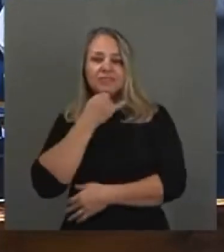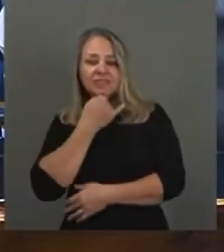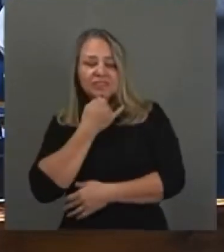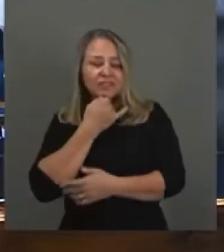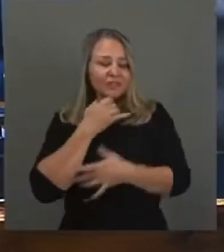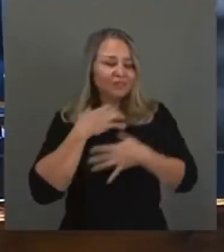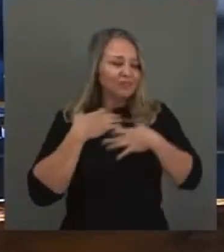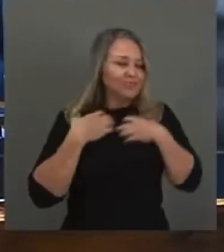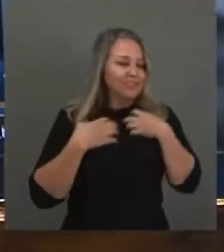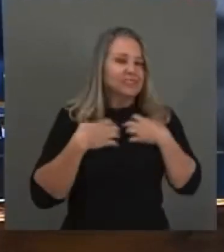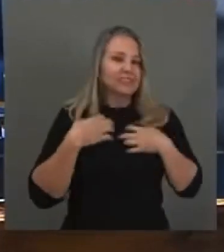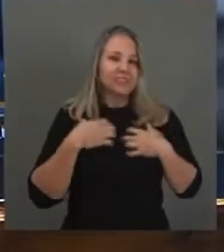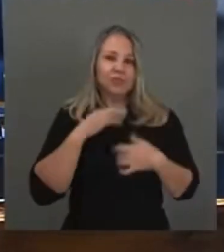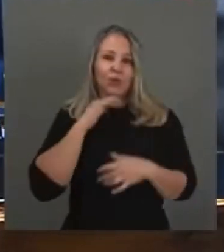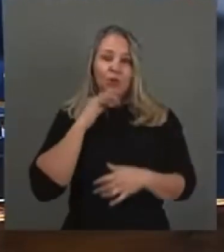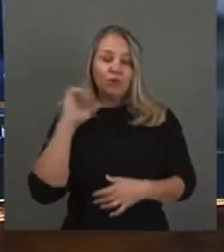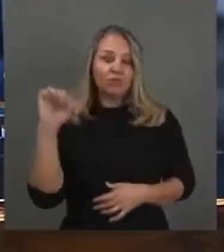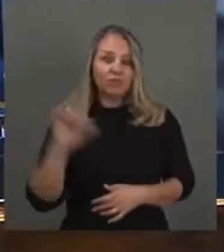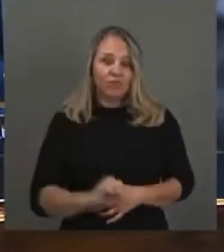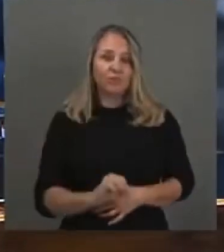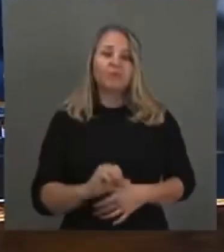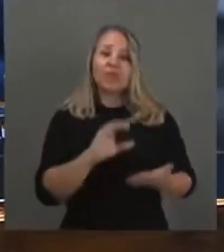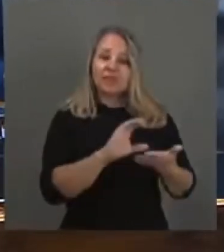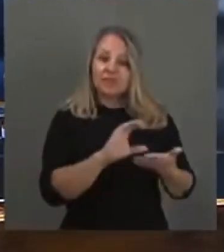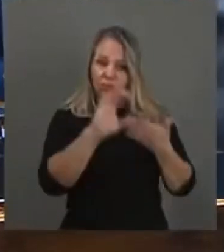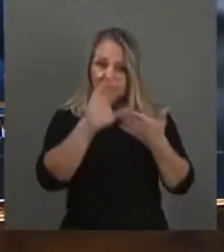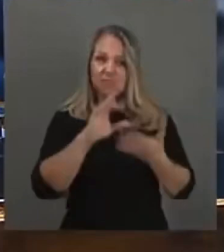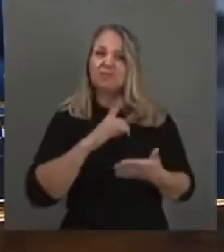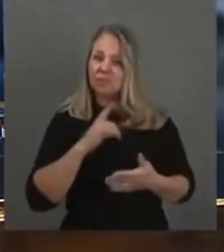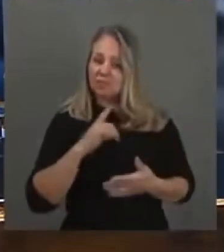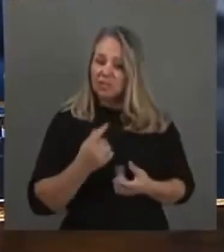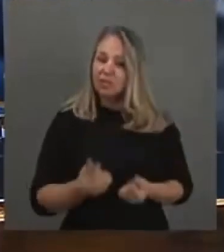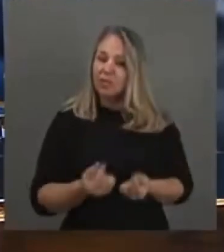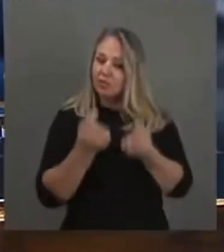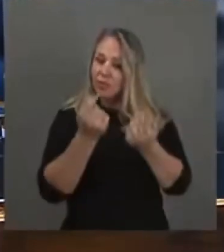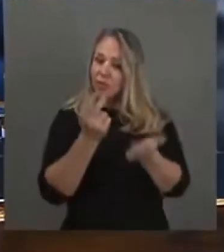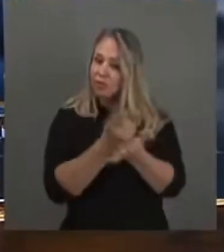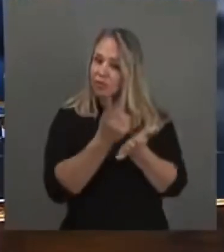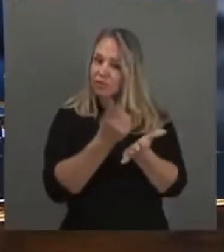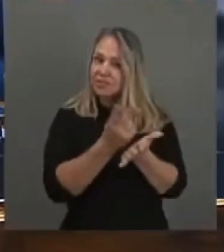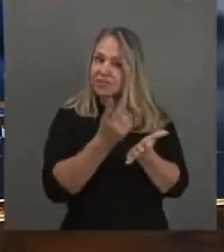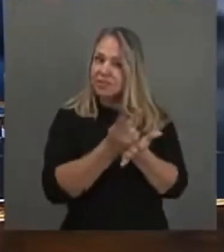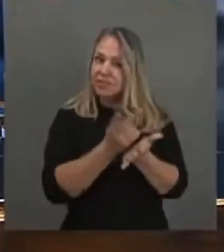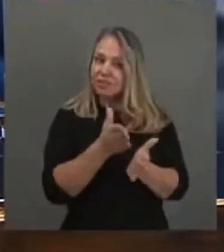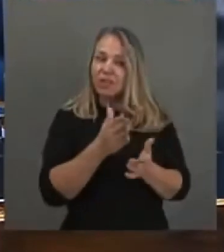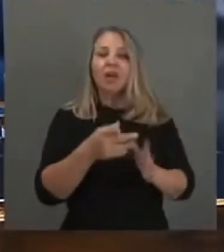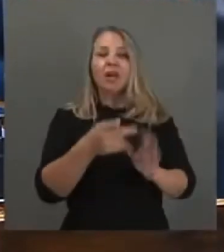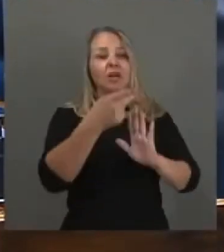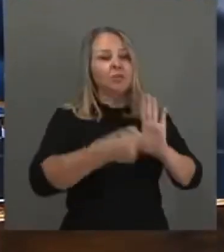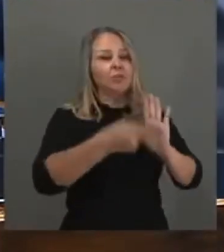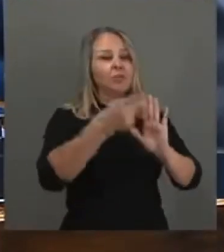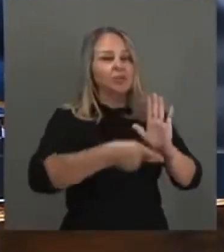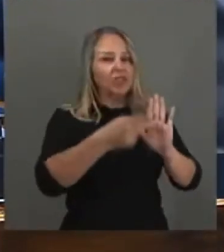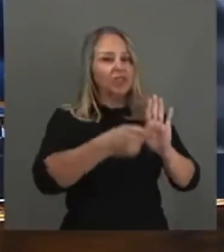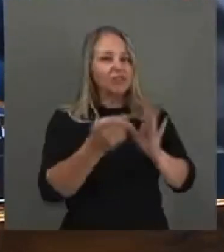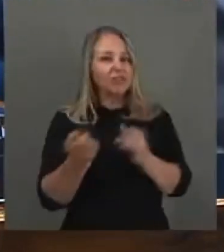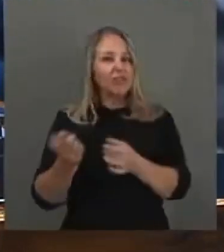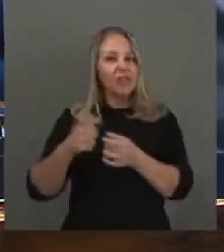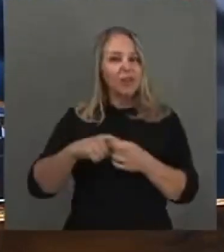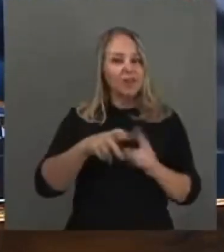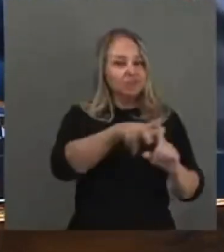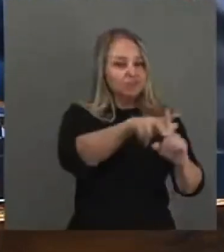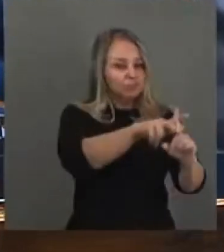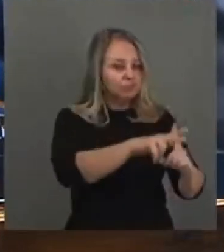tenebrosas. Essa coordenação existe, há um valor fixado e esse projeto vem fazer essa reparação